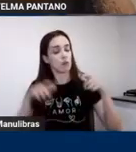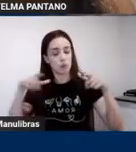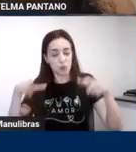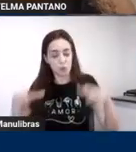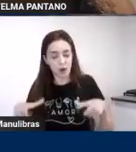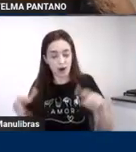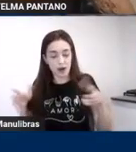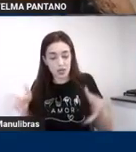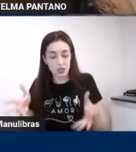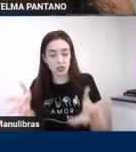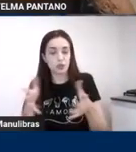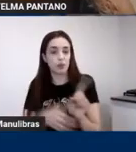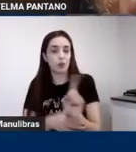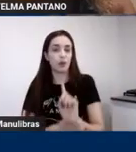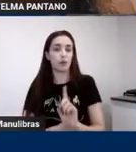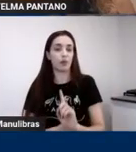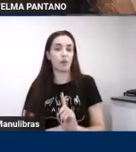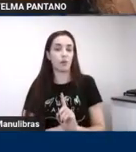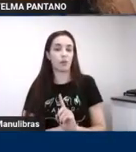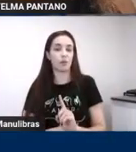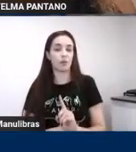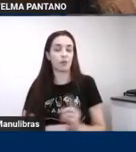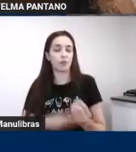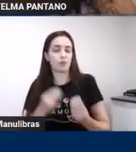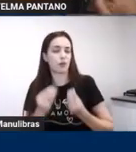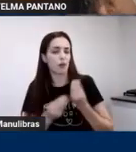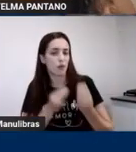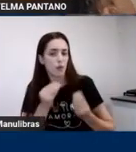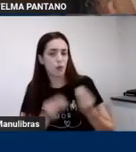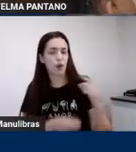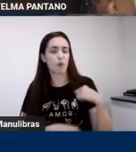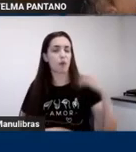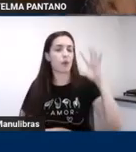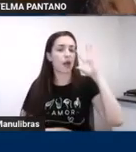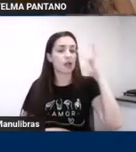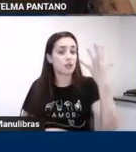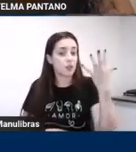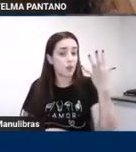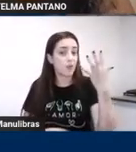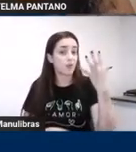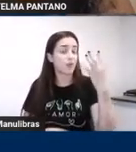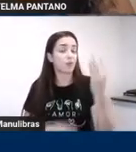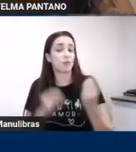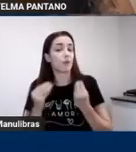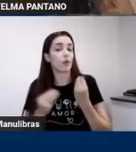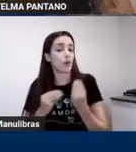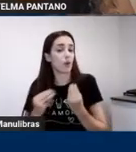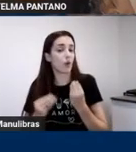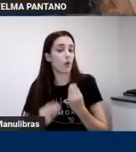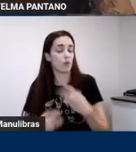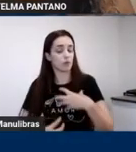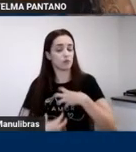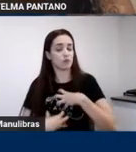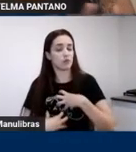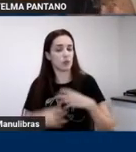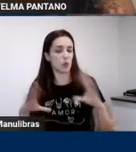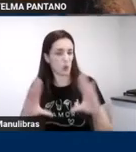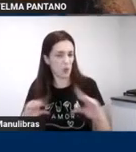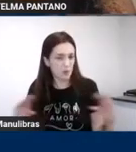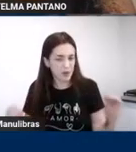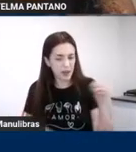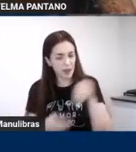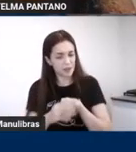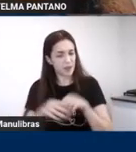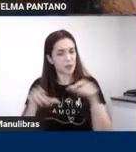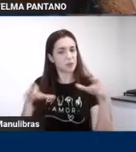meu ambiente. O quanto que eu respondo bem à demanda do ambiente, para que a gente possa dizer se o cérebro está